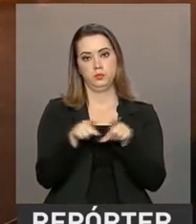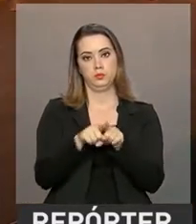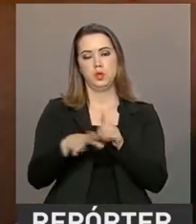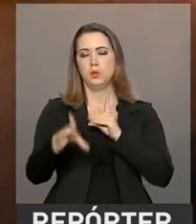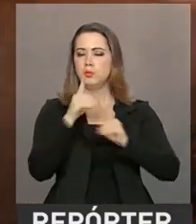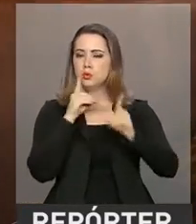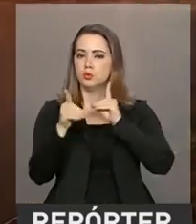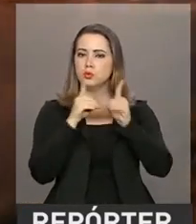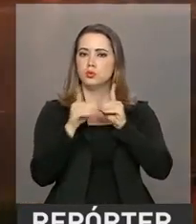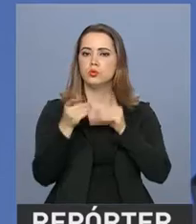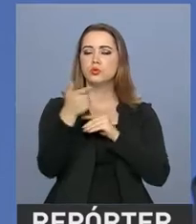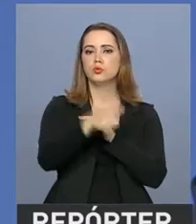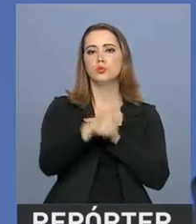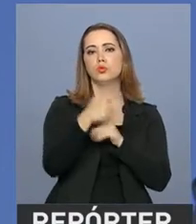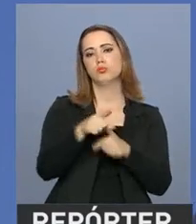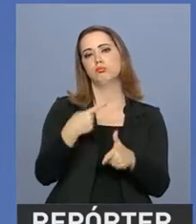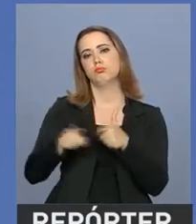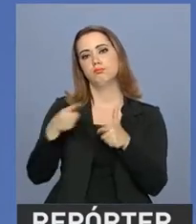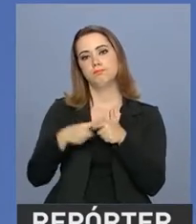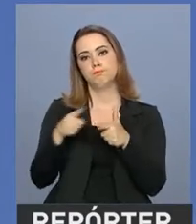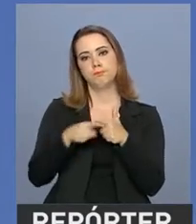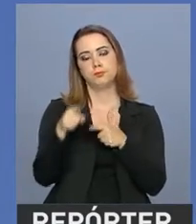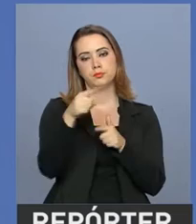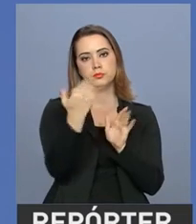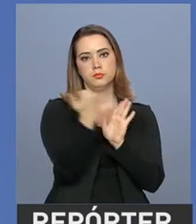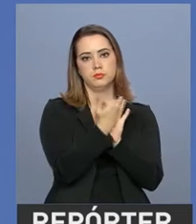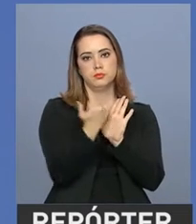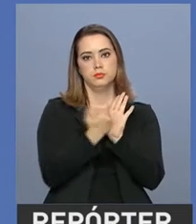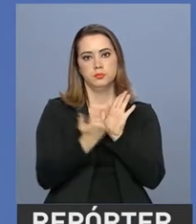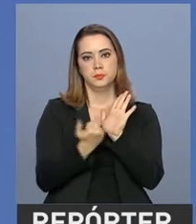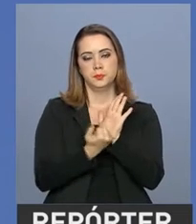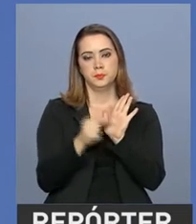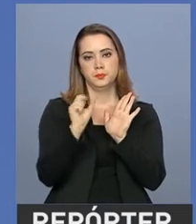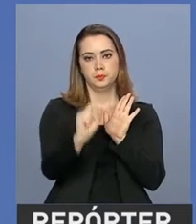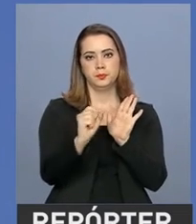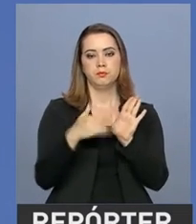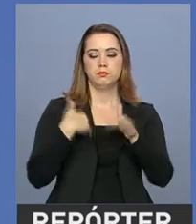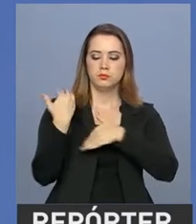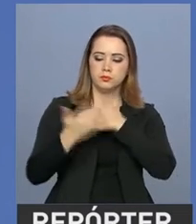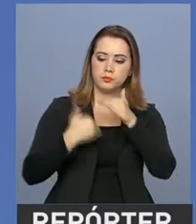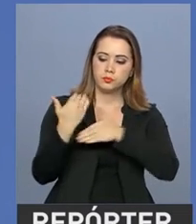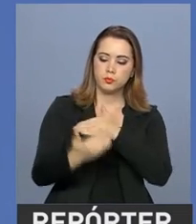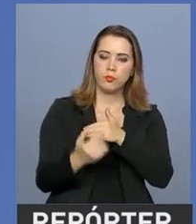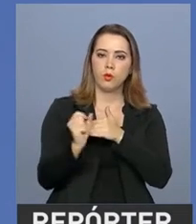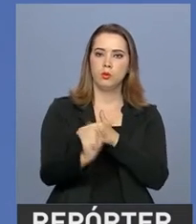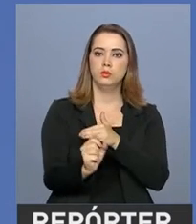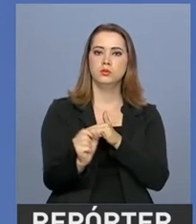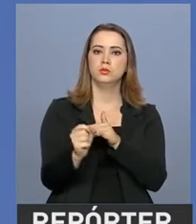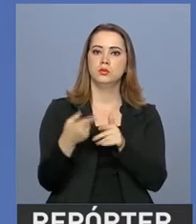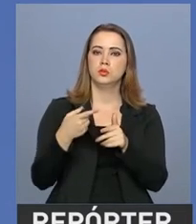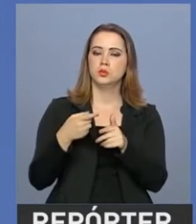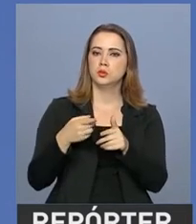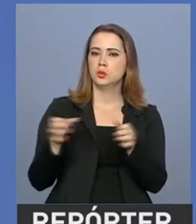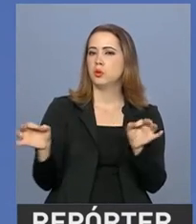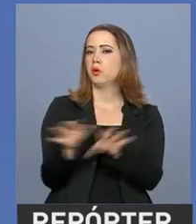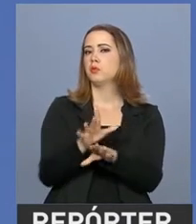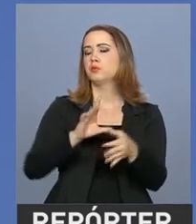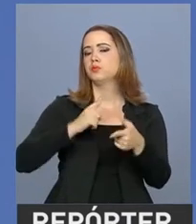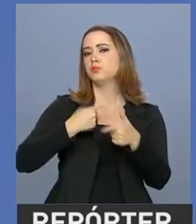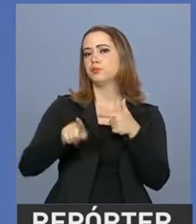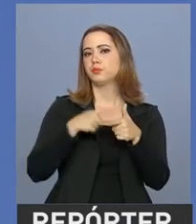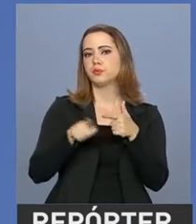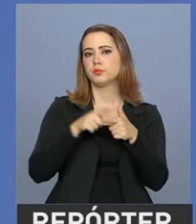discutir outras questões. Essa agenda de saída da crise continua a ser uma agenda central no G20, toda a parte de